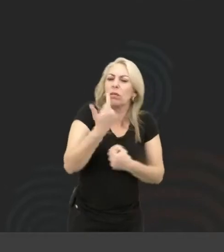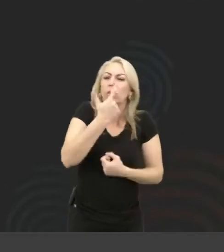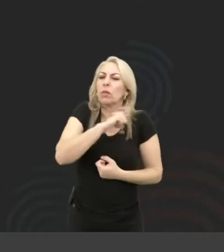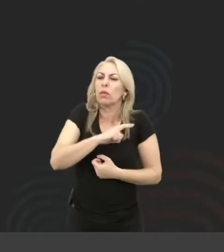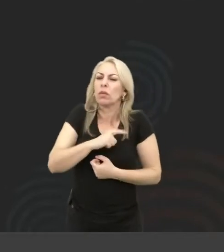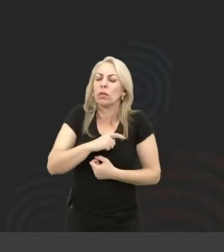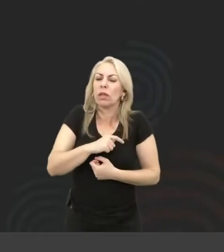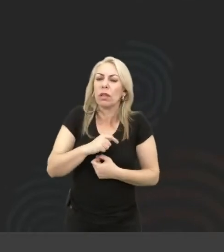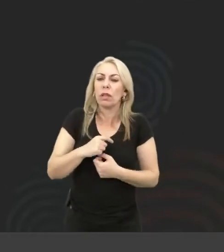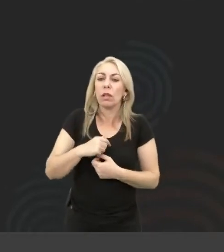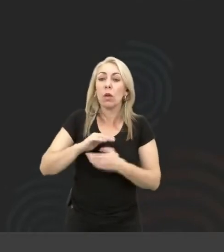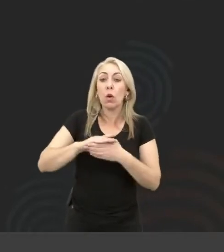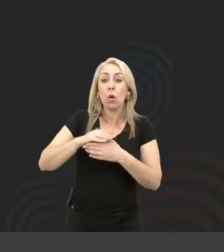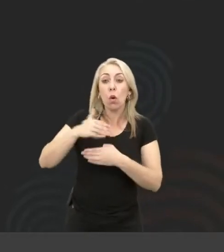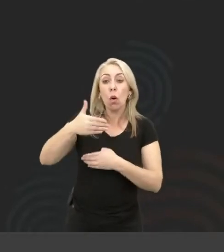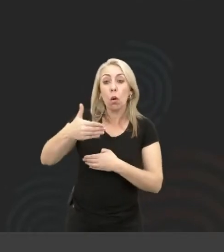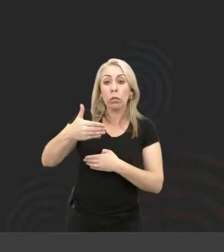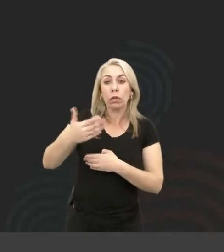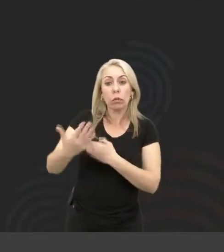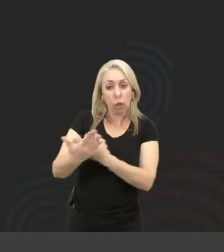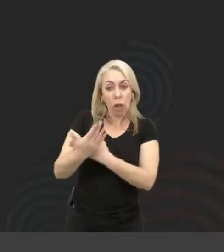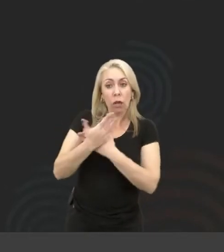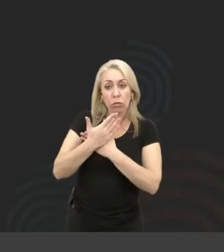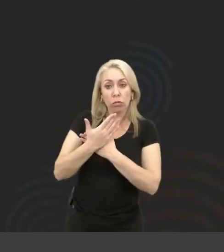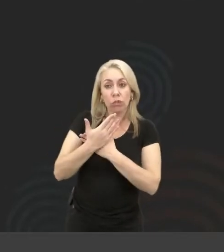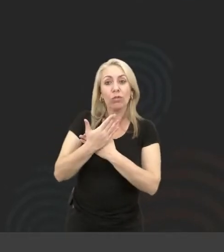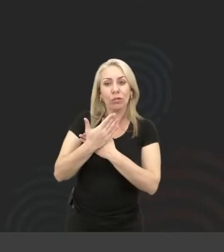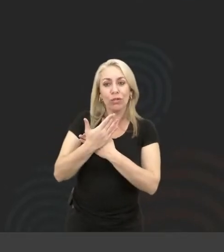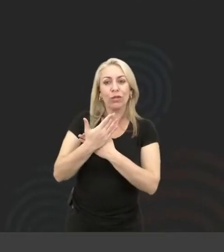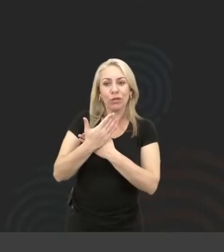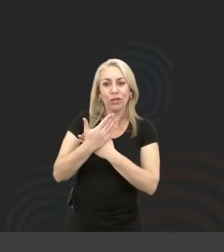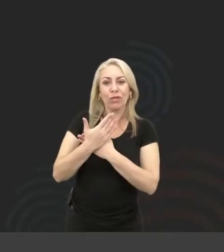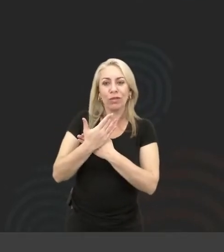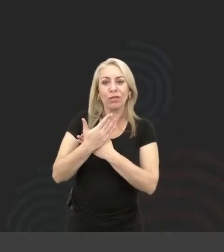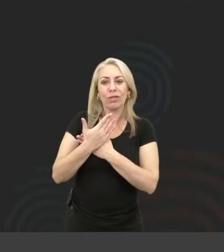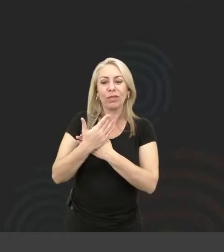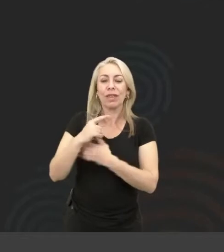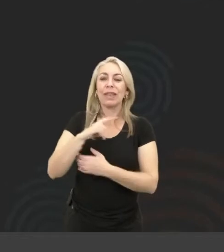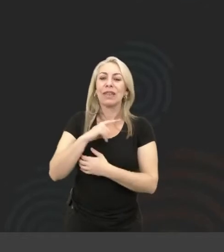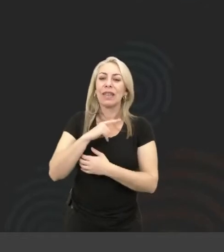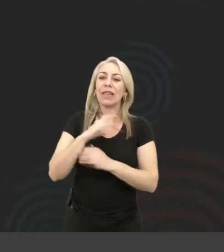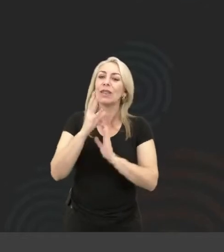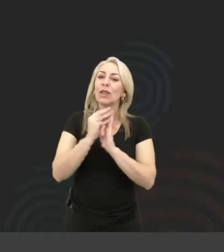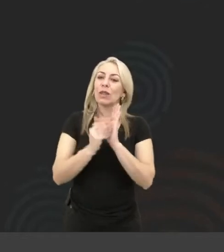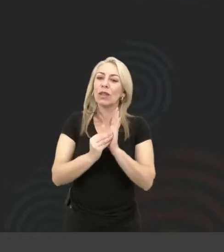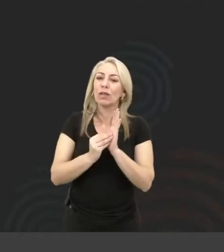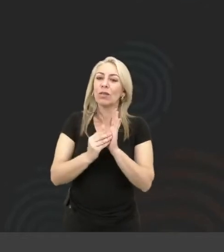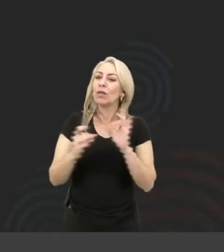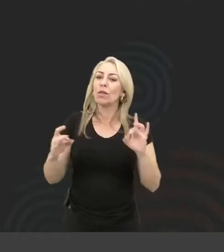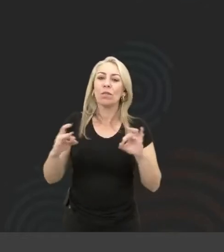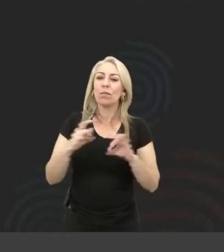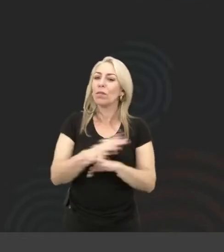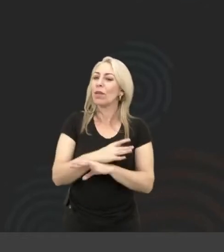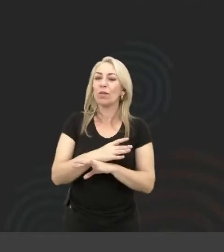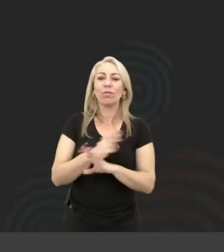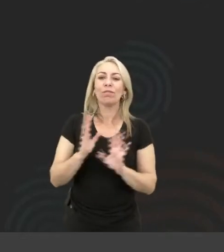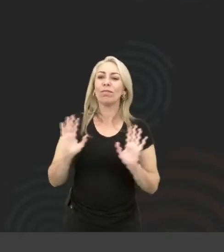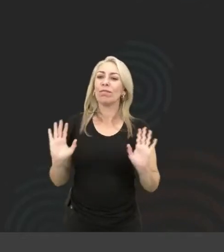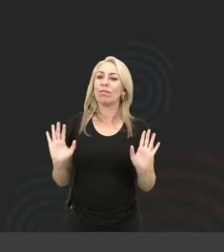O computador me ajudou a ter esse conteúdo na mão o tempo todo,